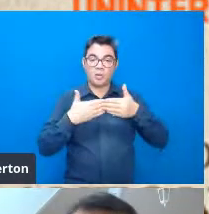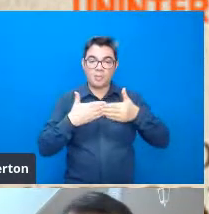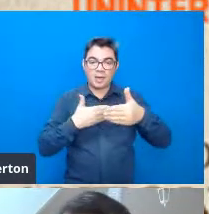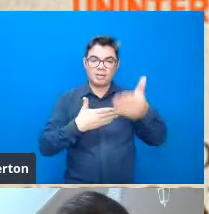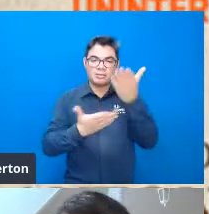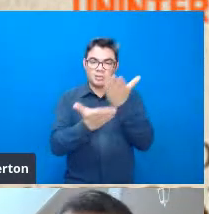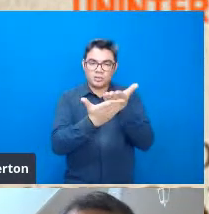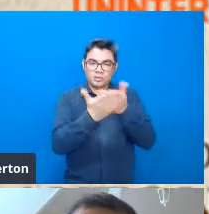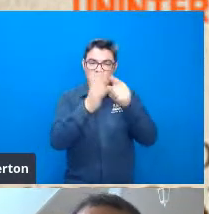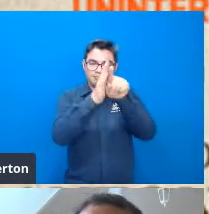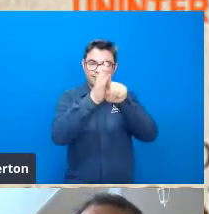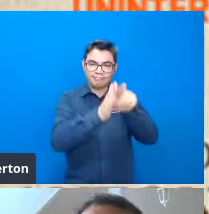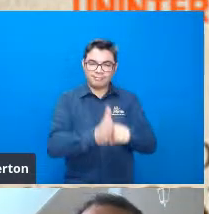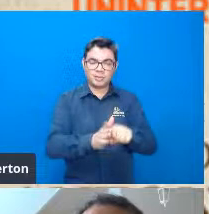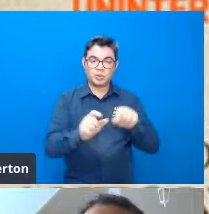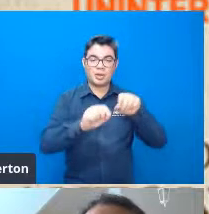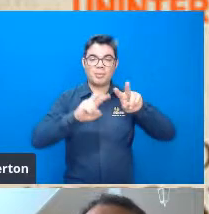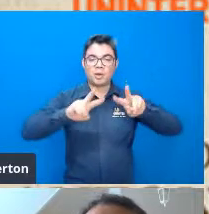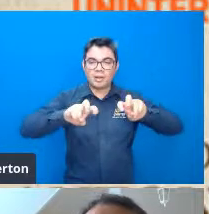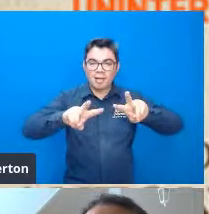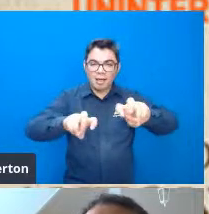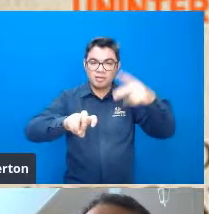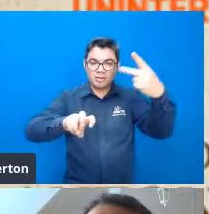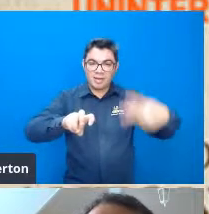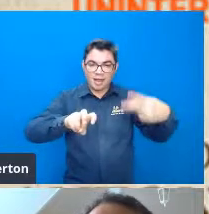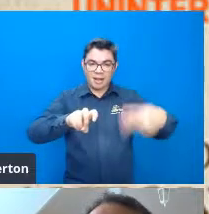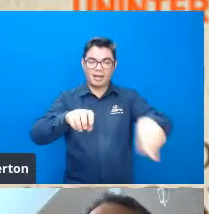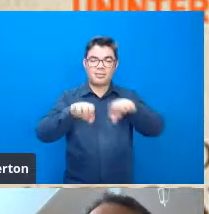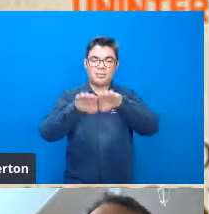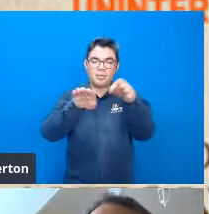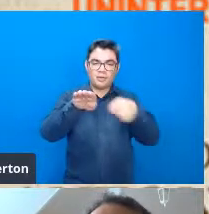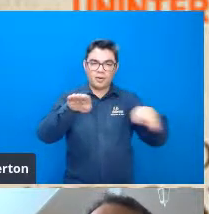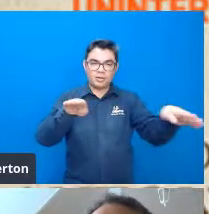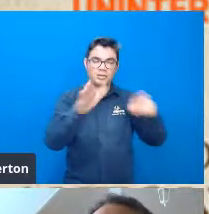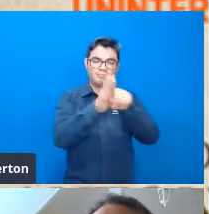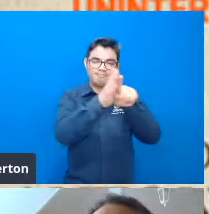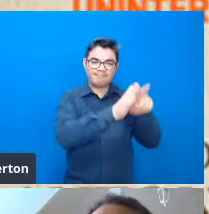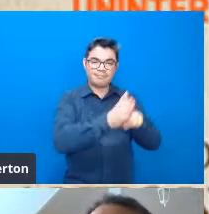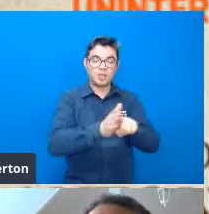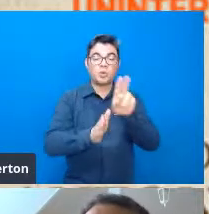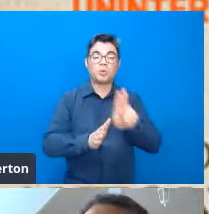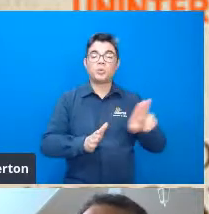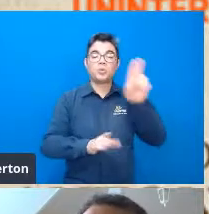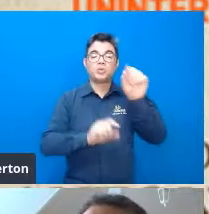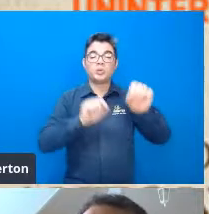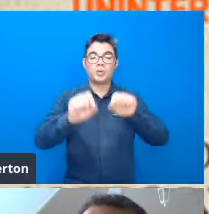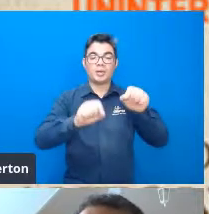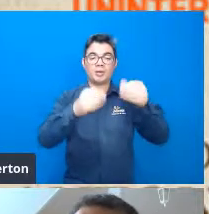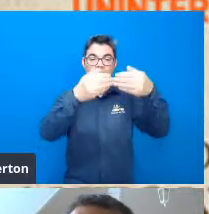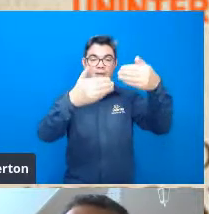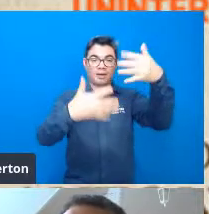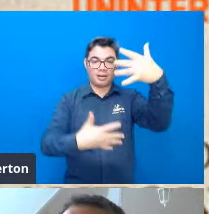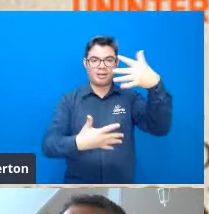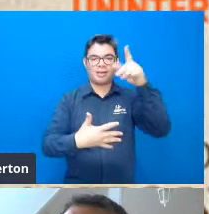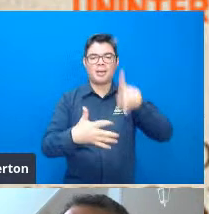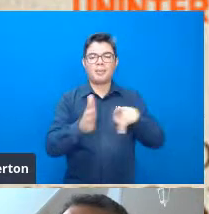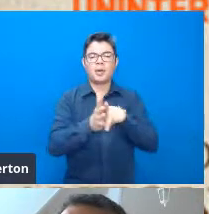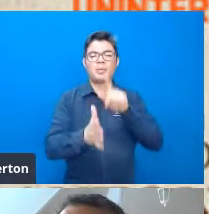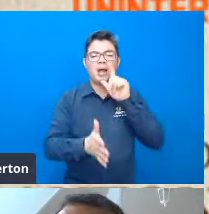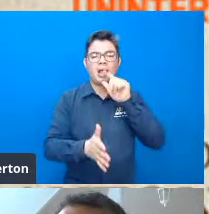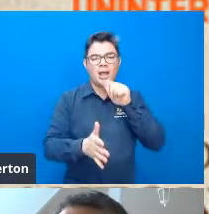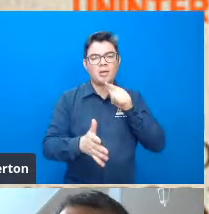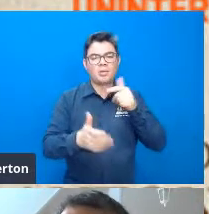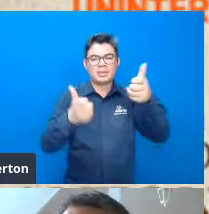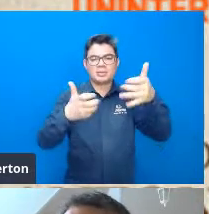geomorfologia qualquer abordagem da geomorfologia rapidamente se utiliza da hierarquia fluvial talvez seja um